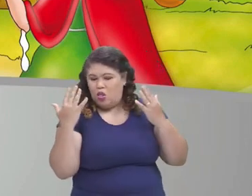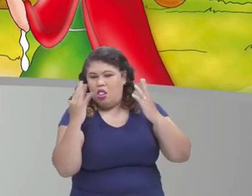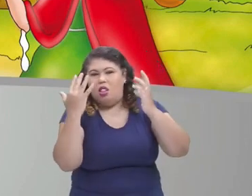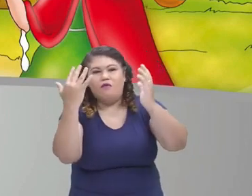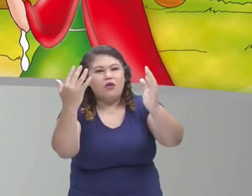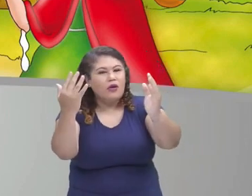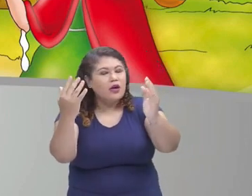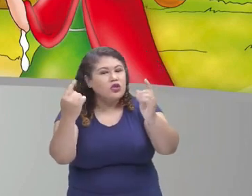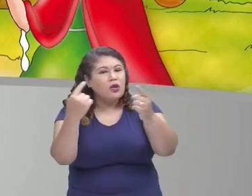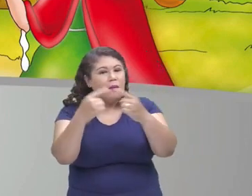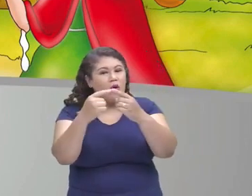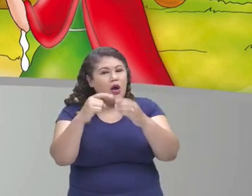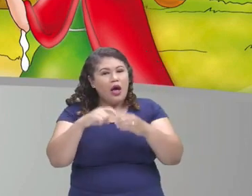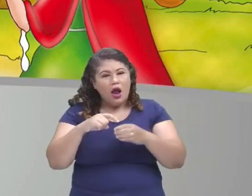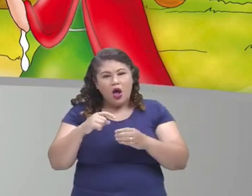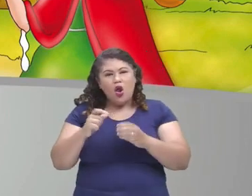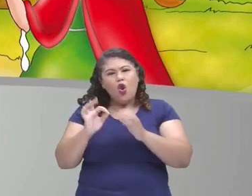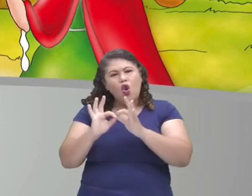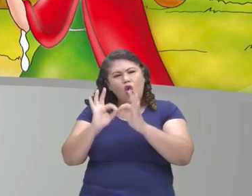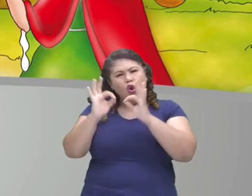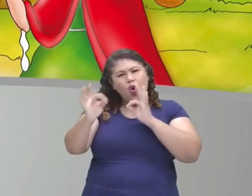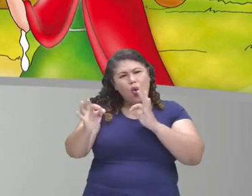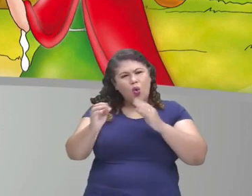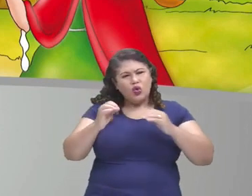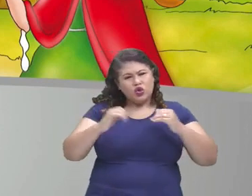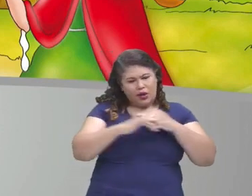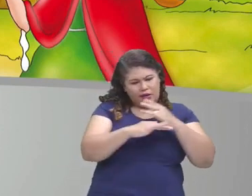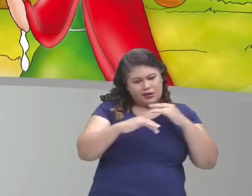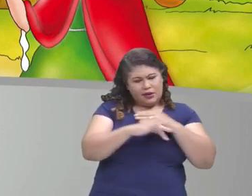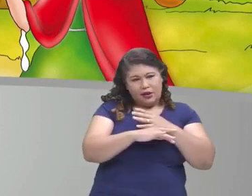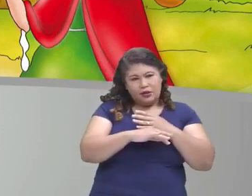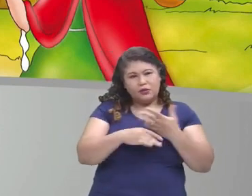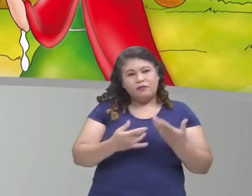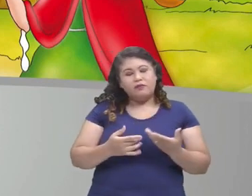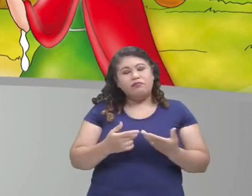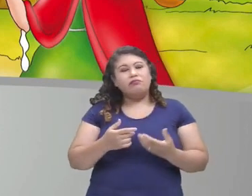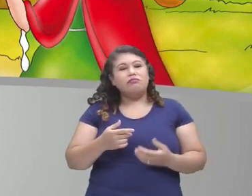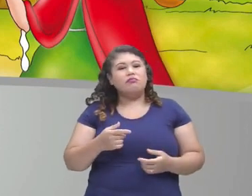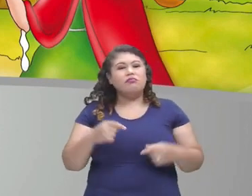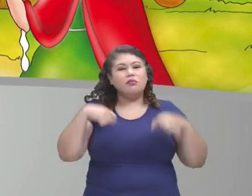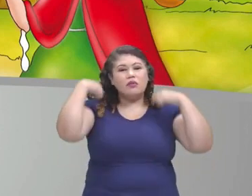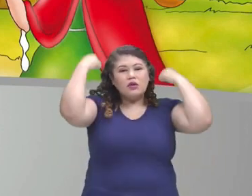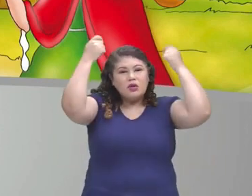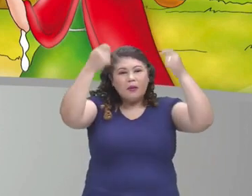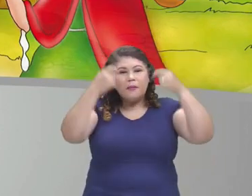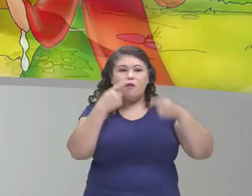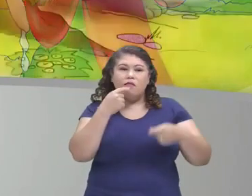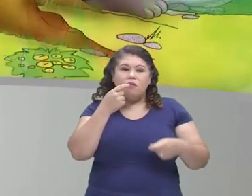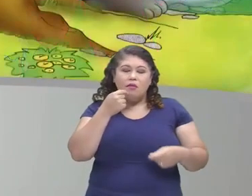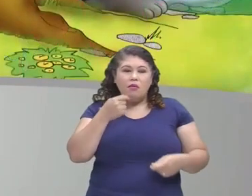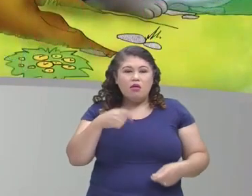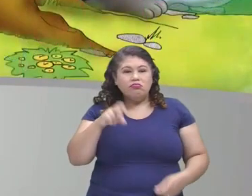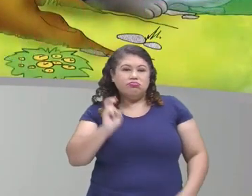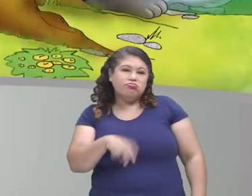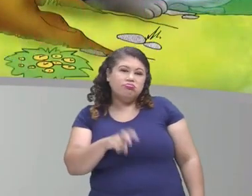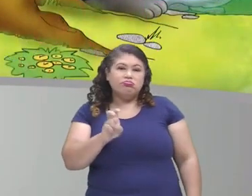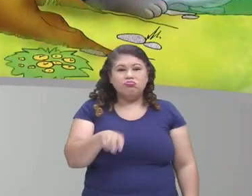bem fora da cidade. Então, a Chapeuzinho Vermelho saiu logo de casa. E